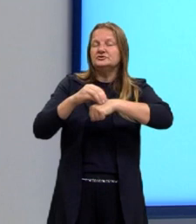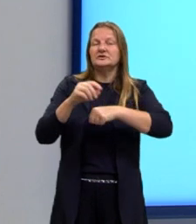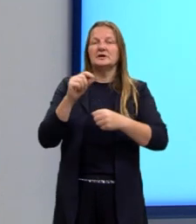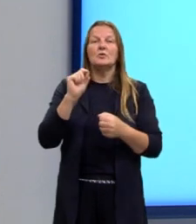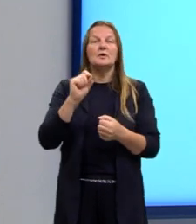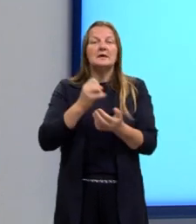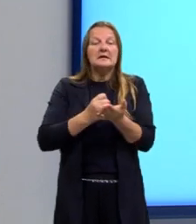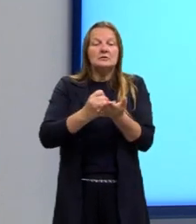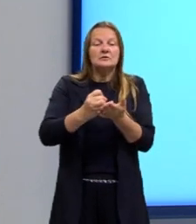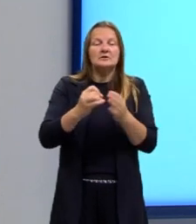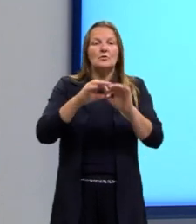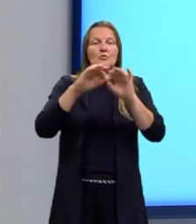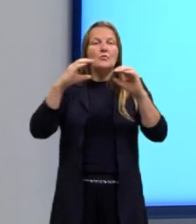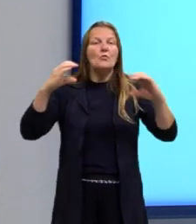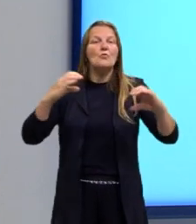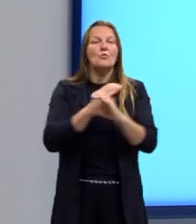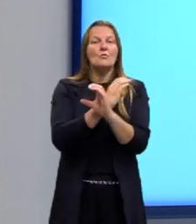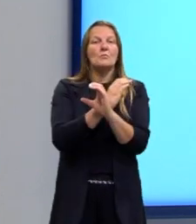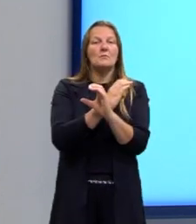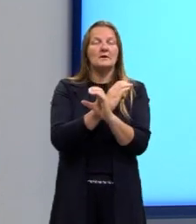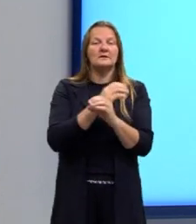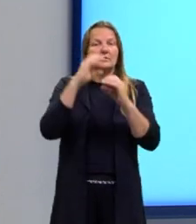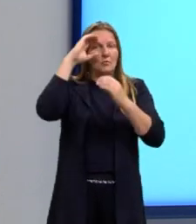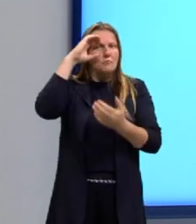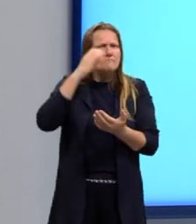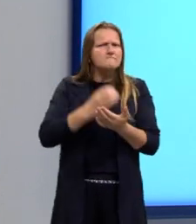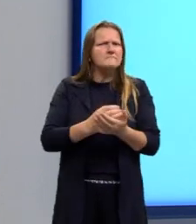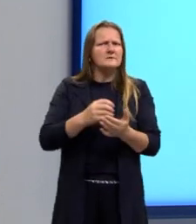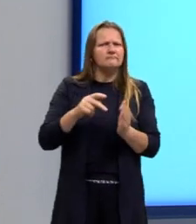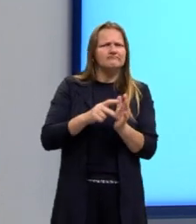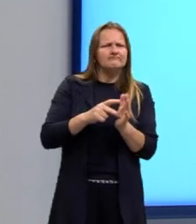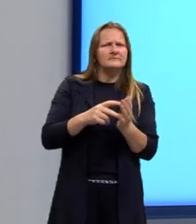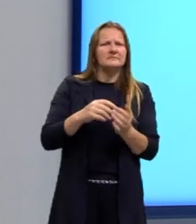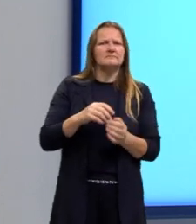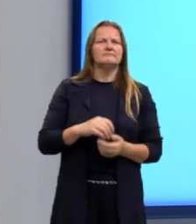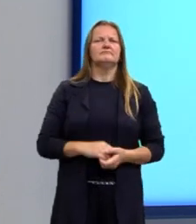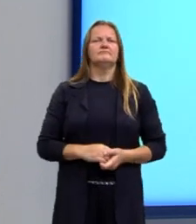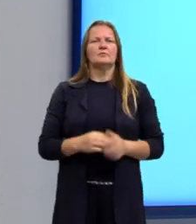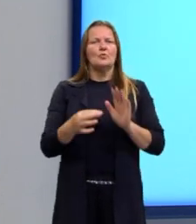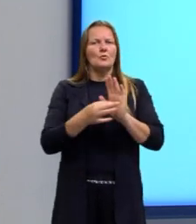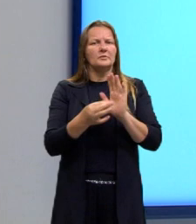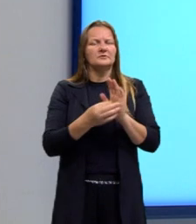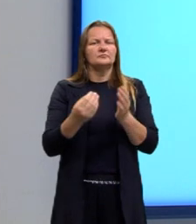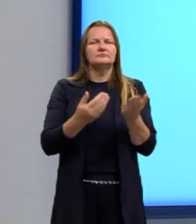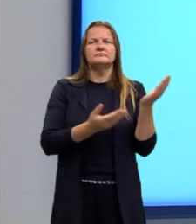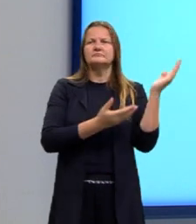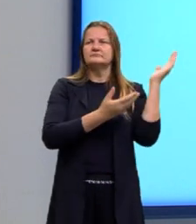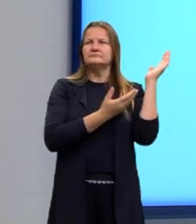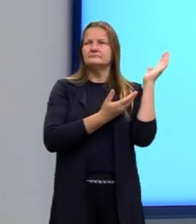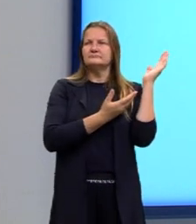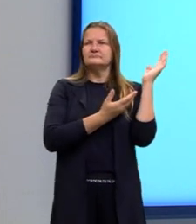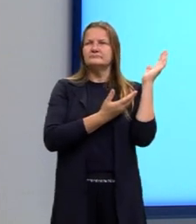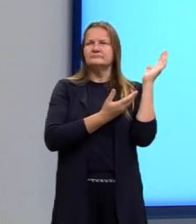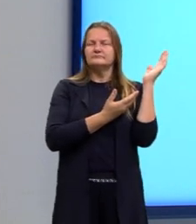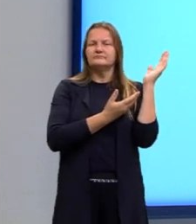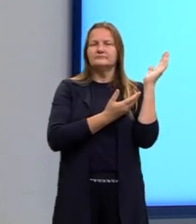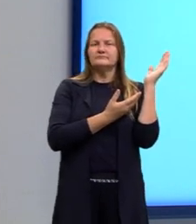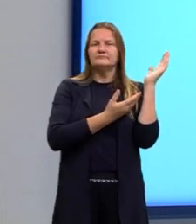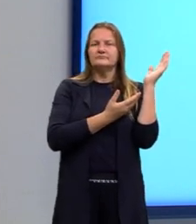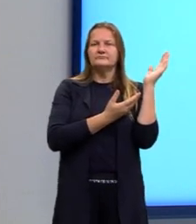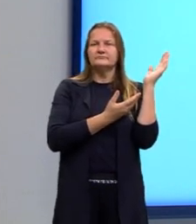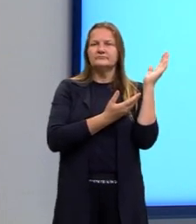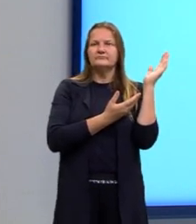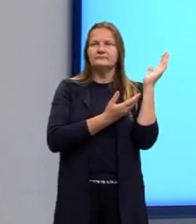completa com a tese? Aí a gente está no primeiro pãozinho, lá no pãozinho de cima que fecha o sanduíche,